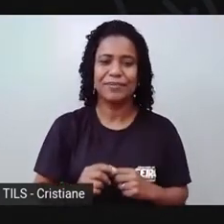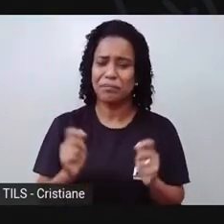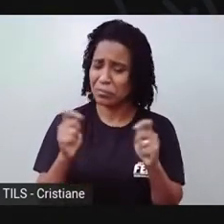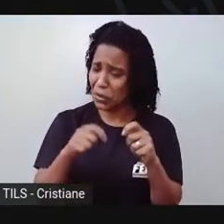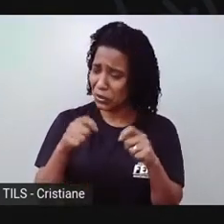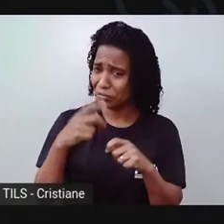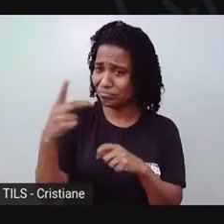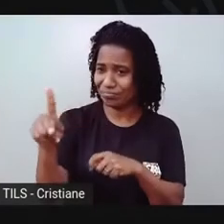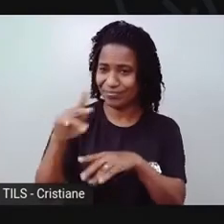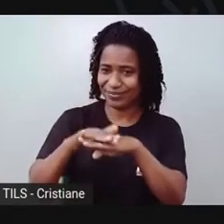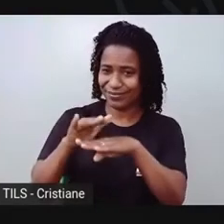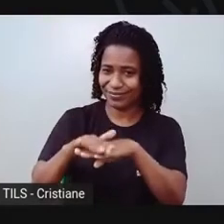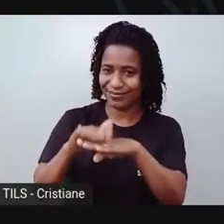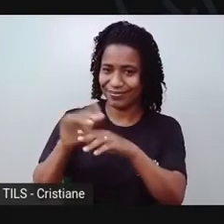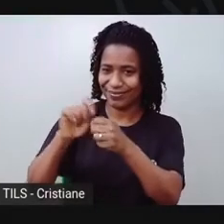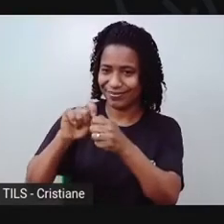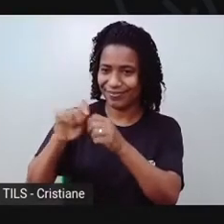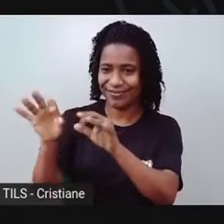aí, tá?